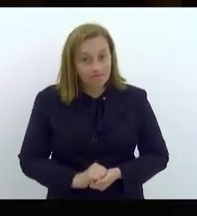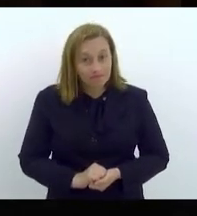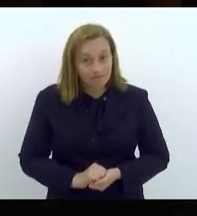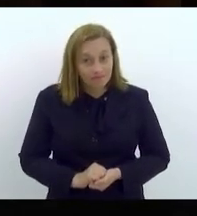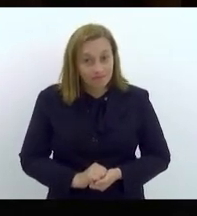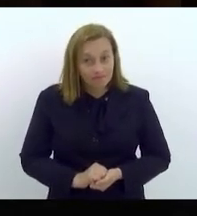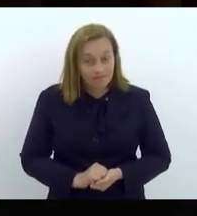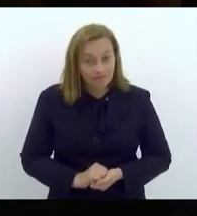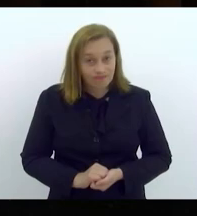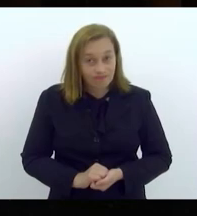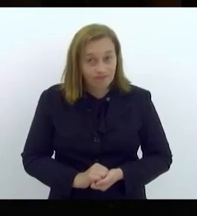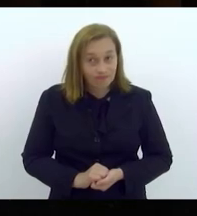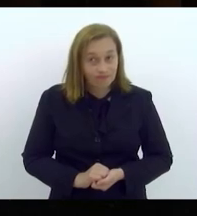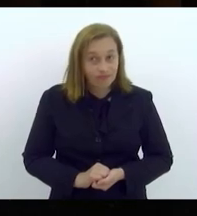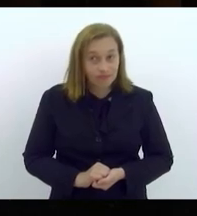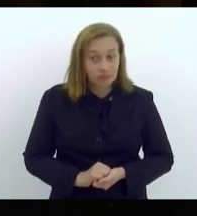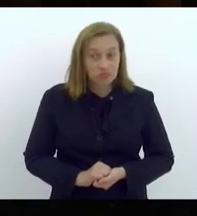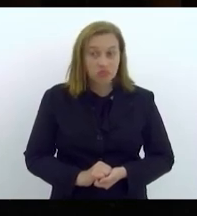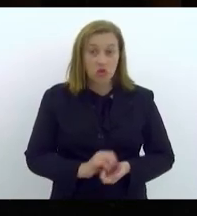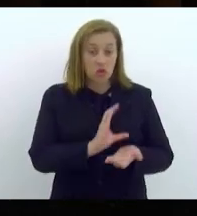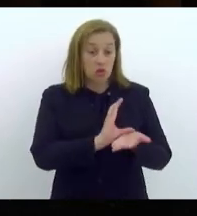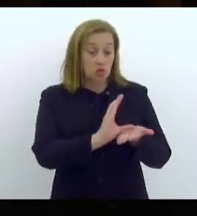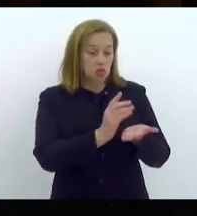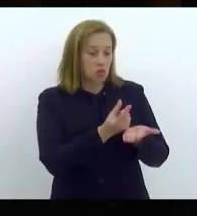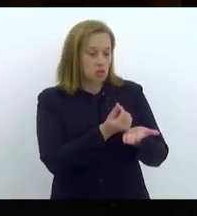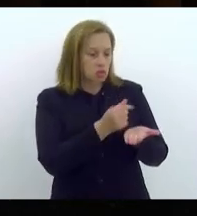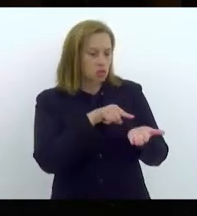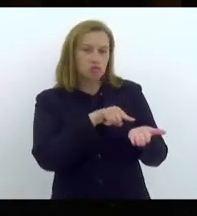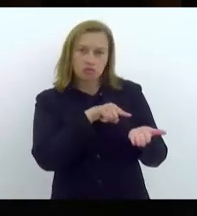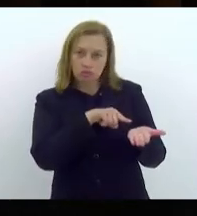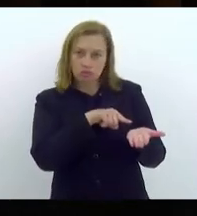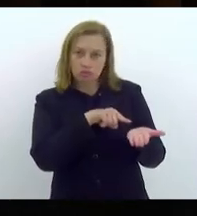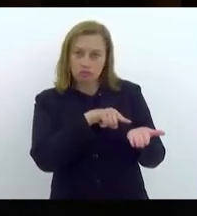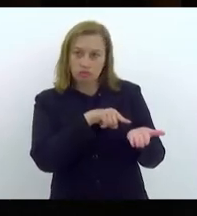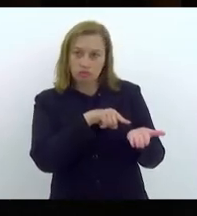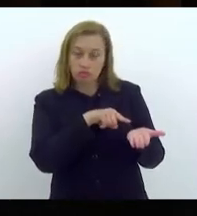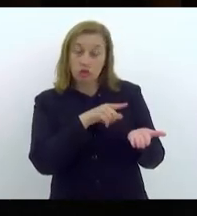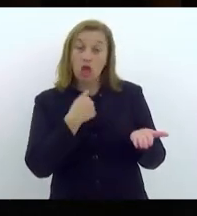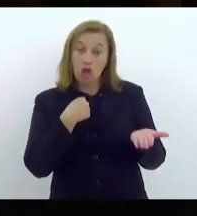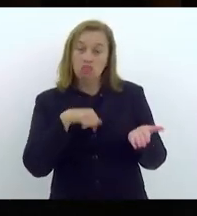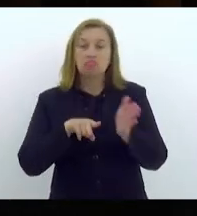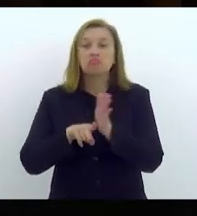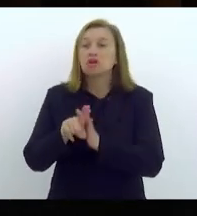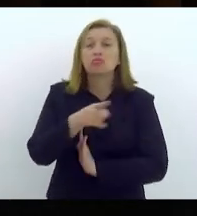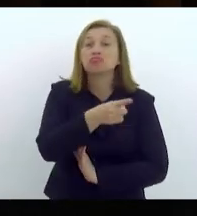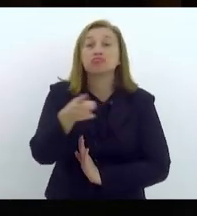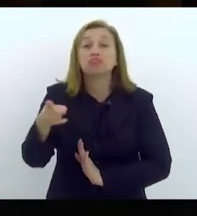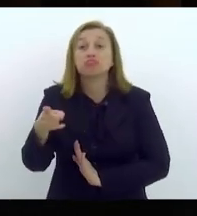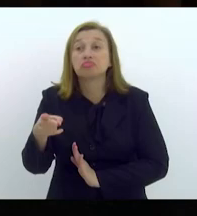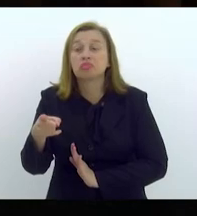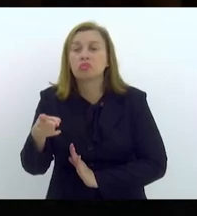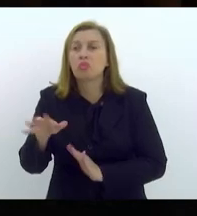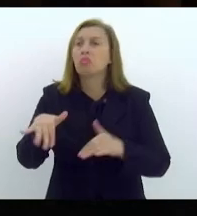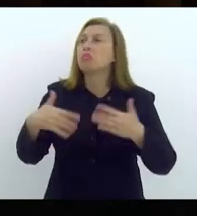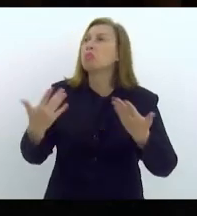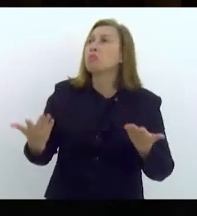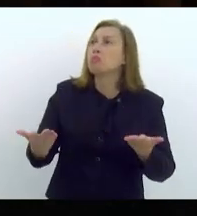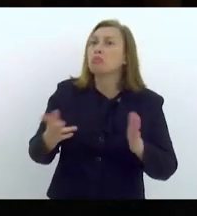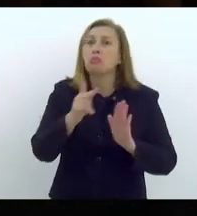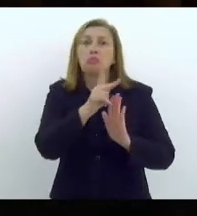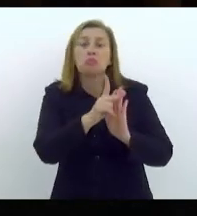E desses recursos, eu pergunto, que projeto